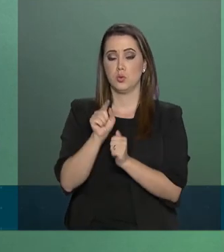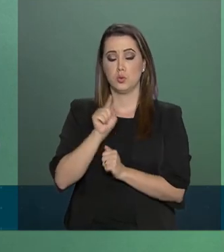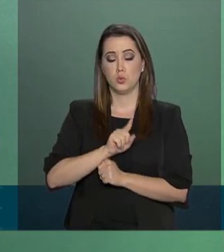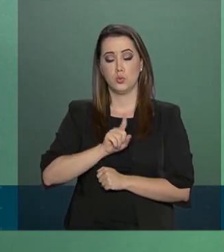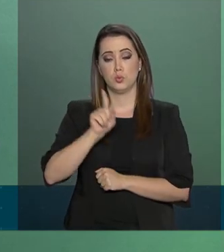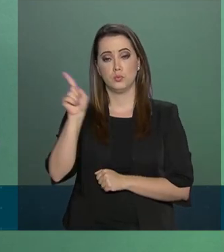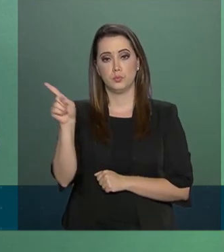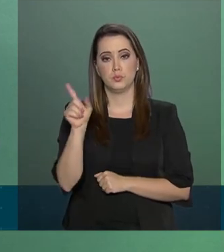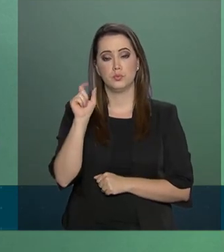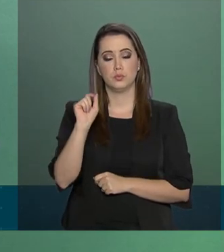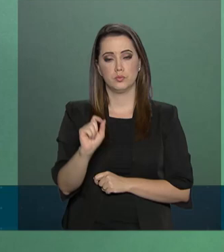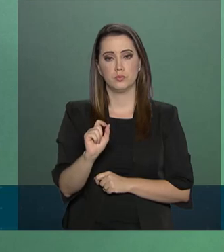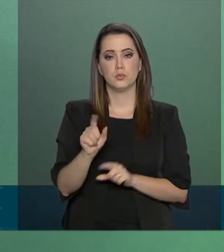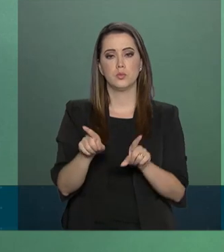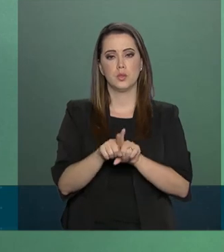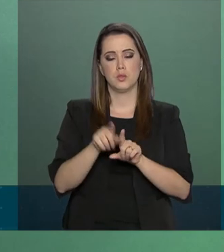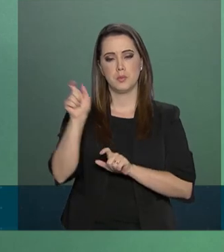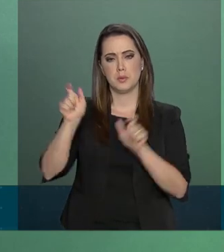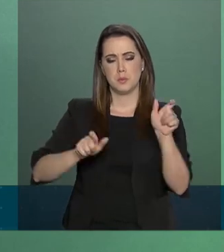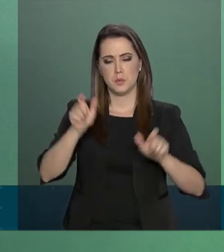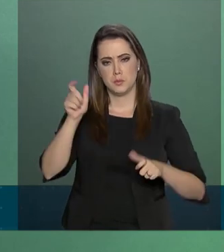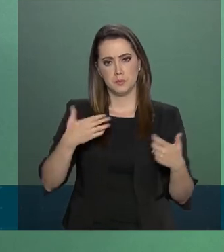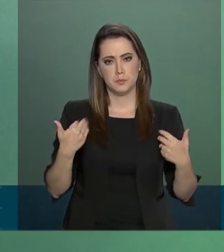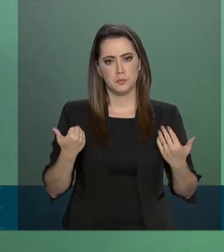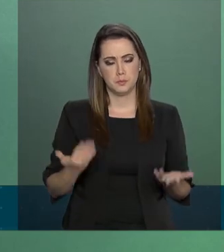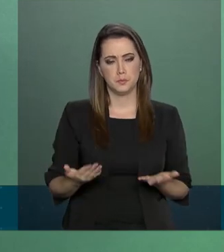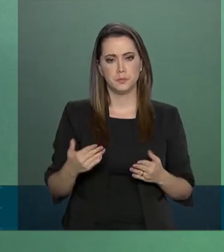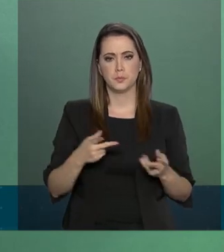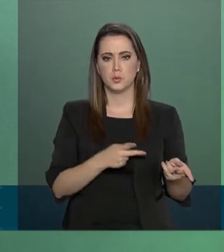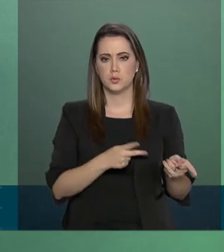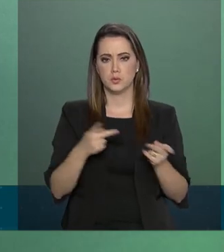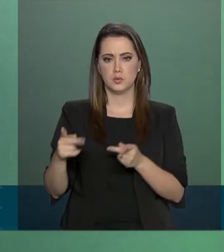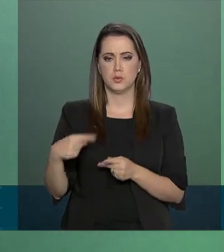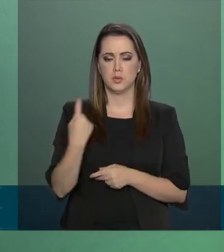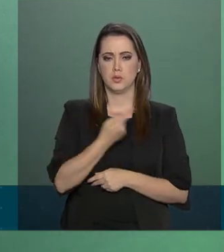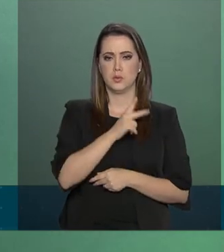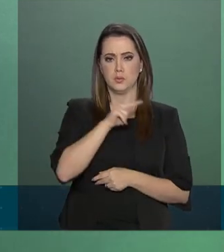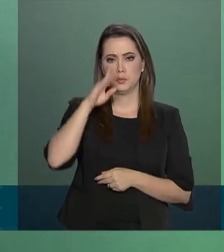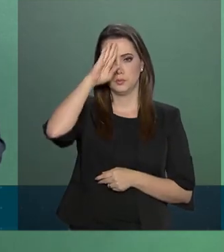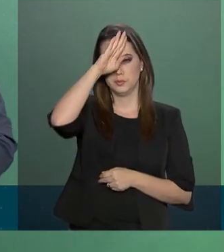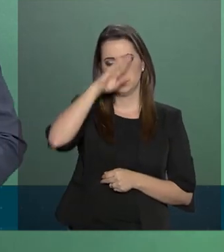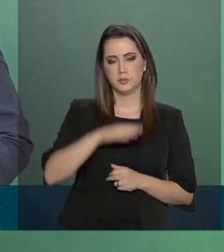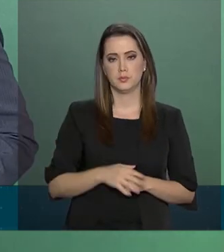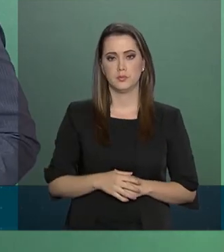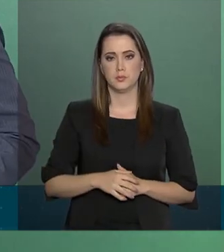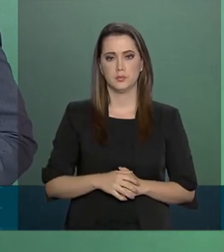e com aquelas pessoas que convidaram o nosso presidente Bolsonaro.